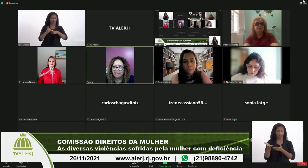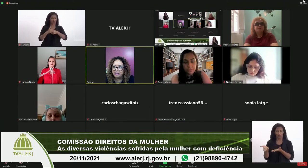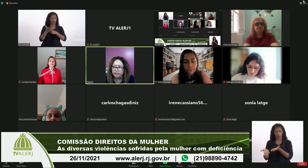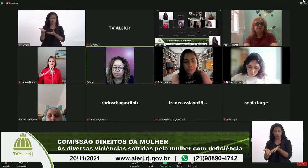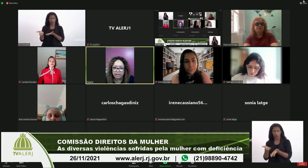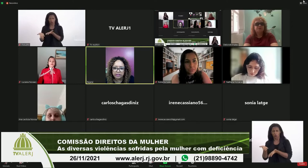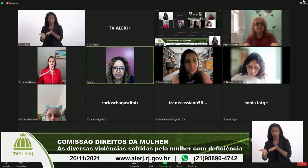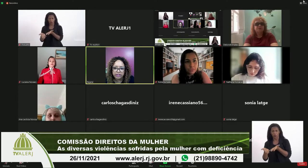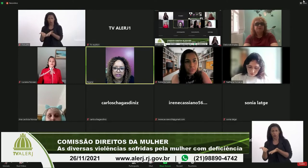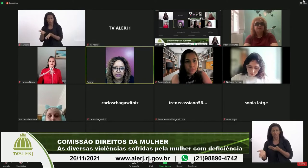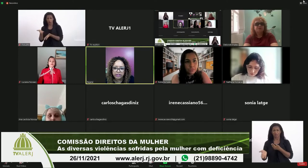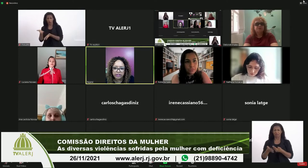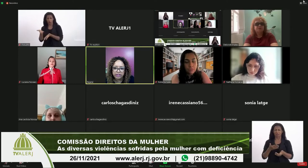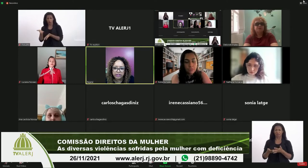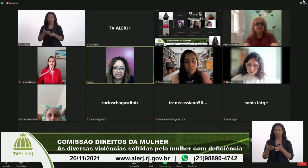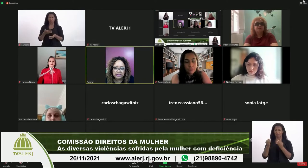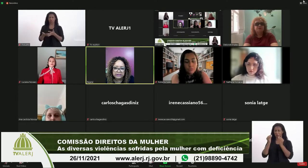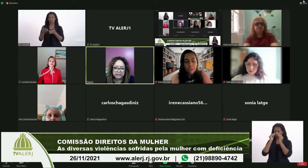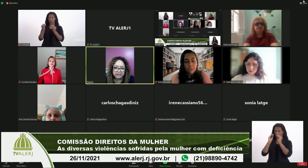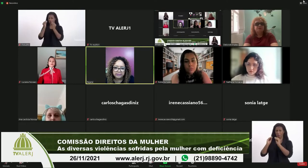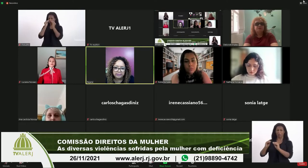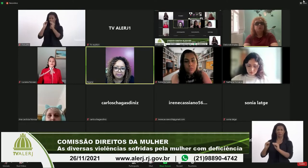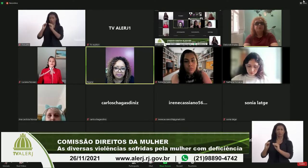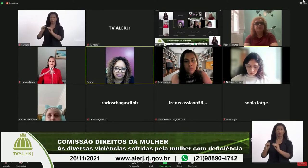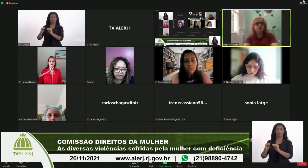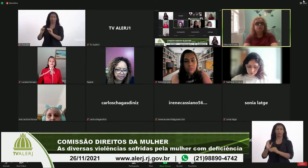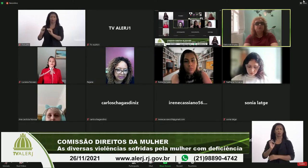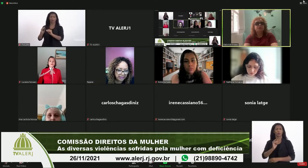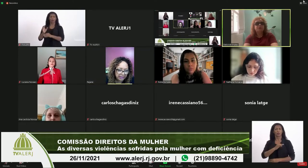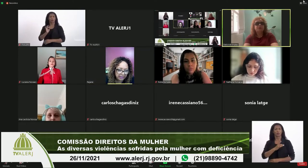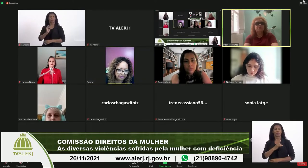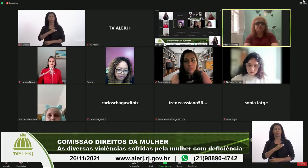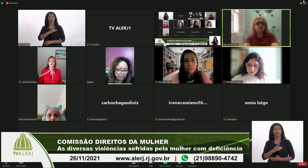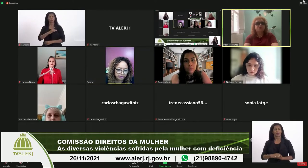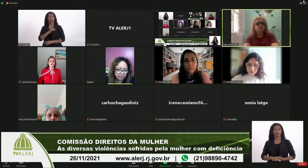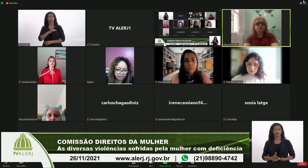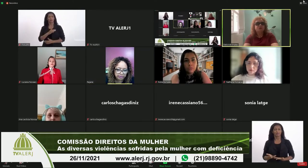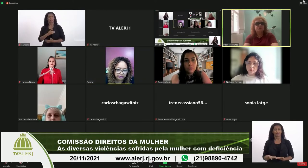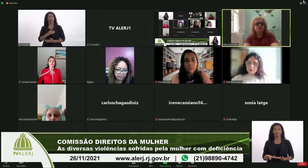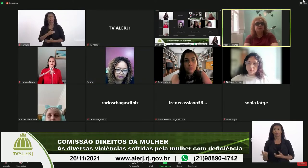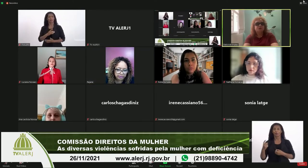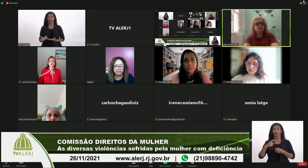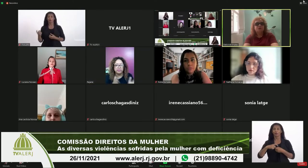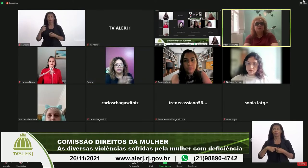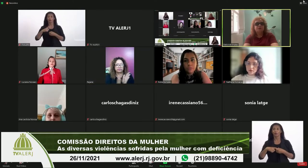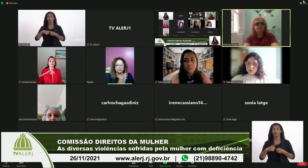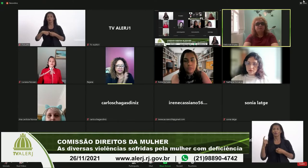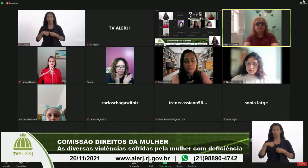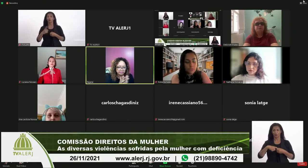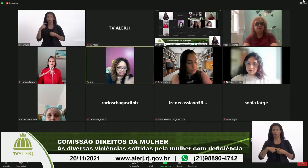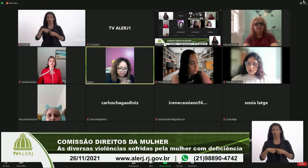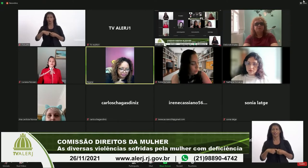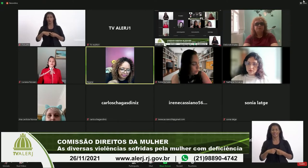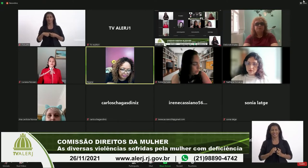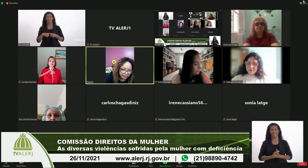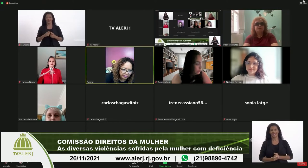de qualquer jeito né do medo que nós voltou o botou